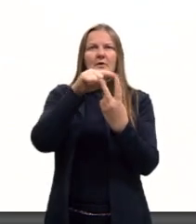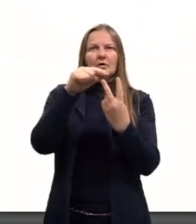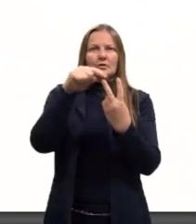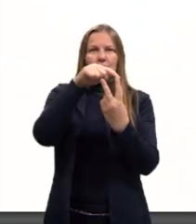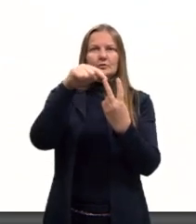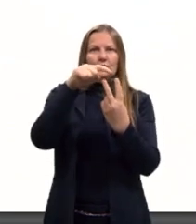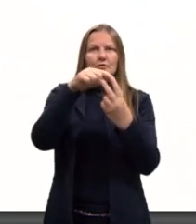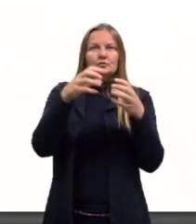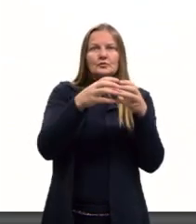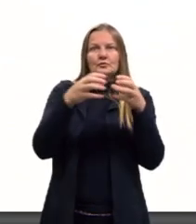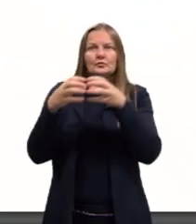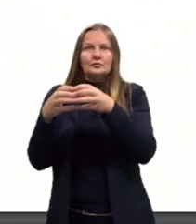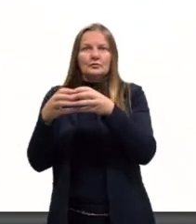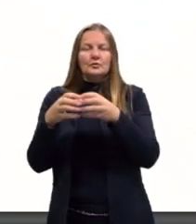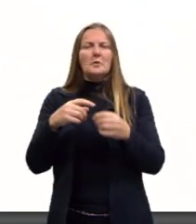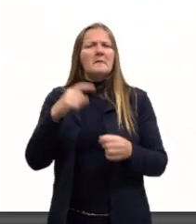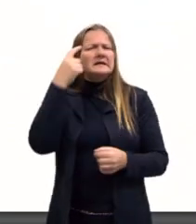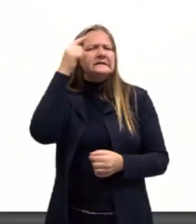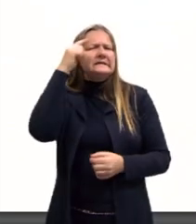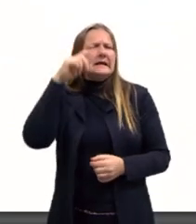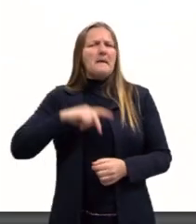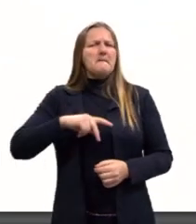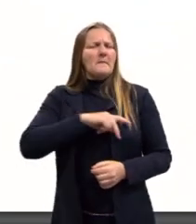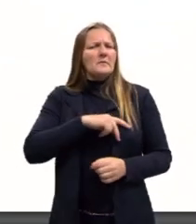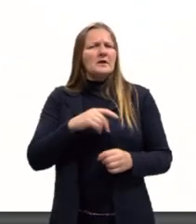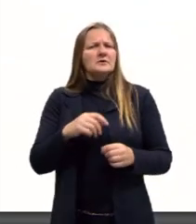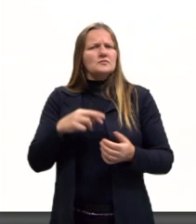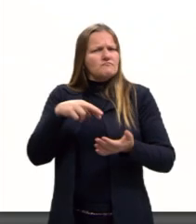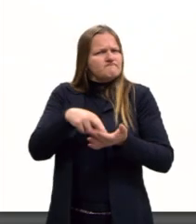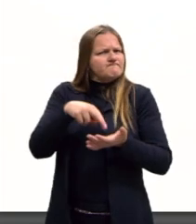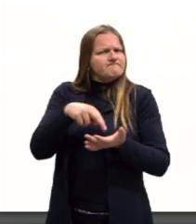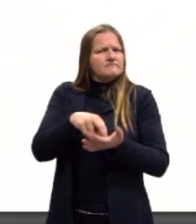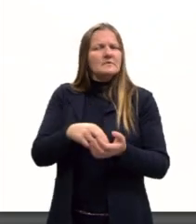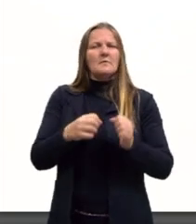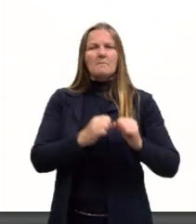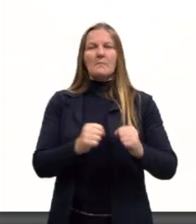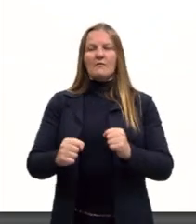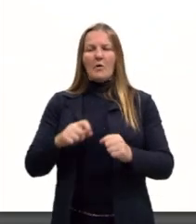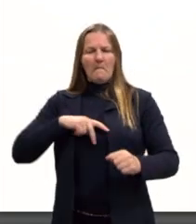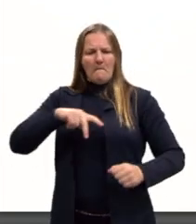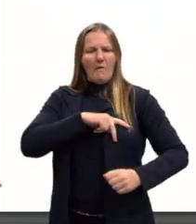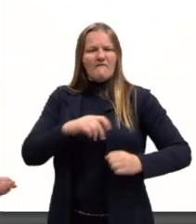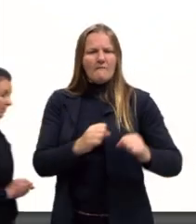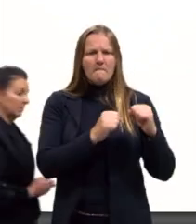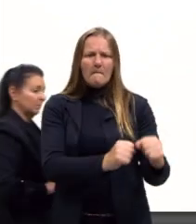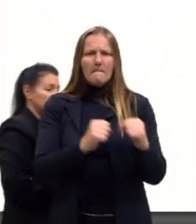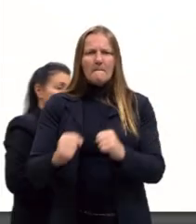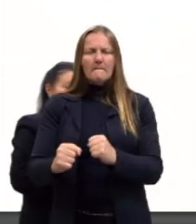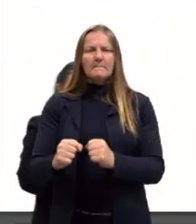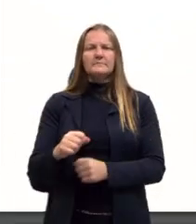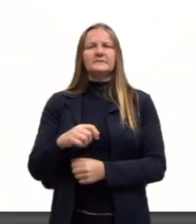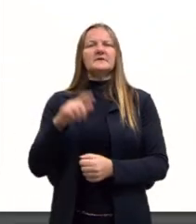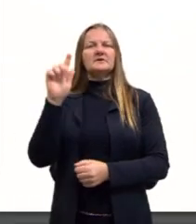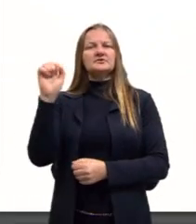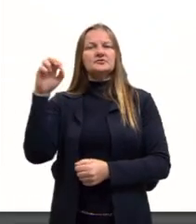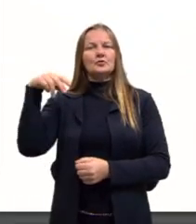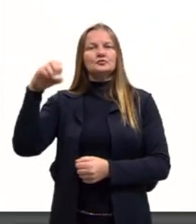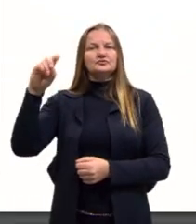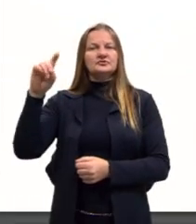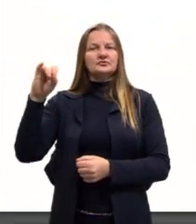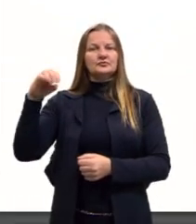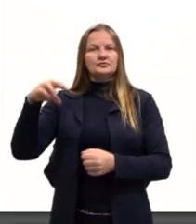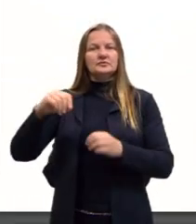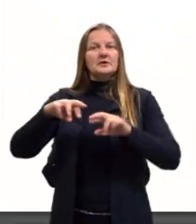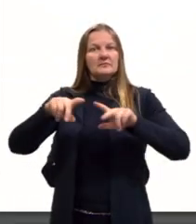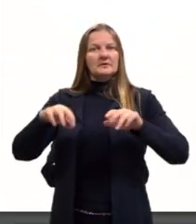teriam ideais mais populares, mais radicais, queriam dar mais poder para o povo. E os girondinos, eles seriam